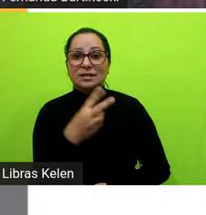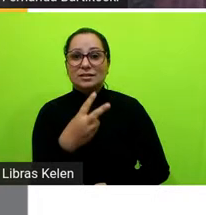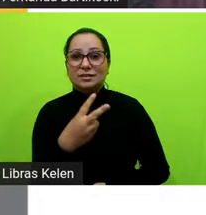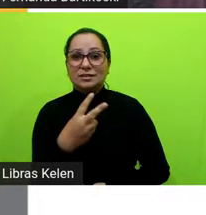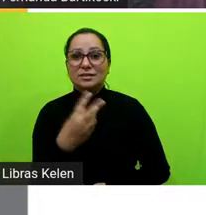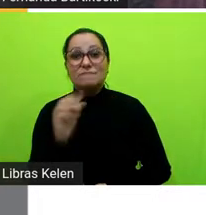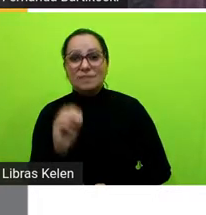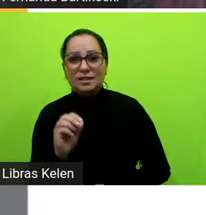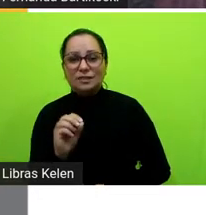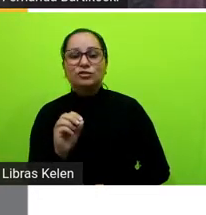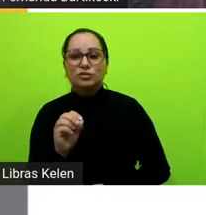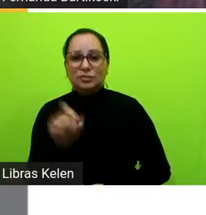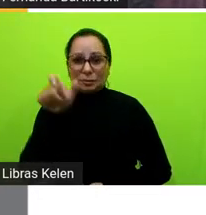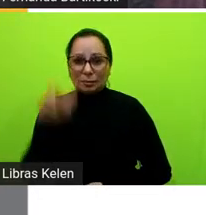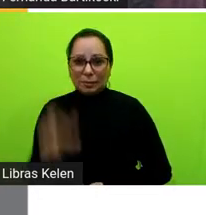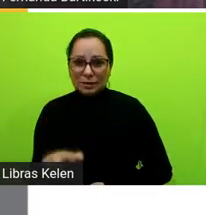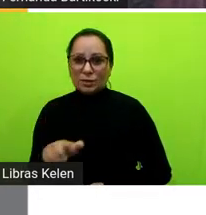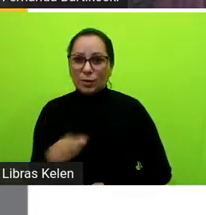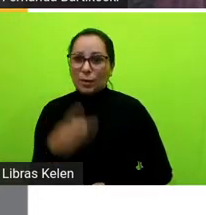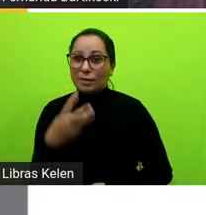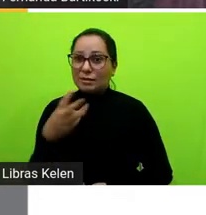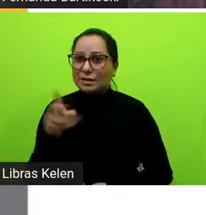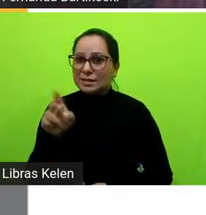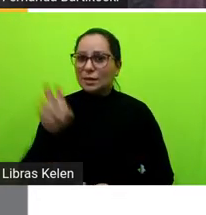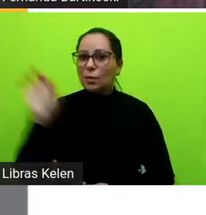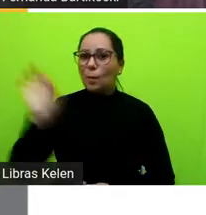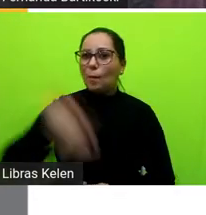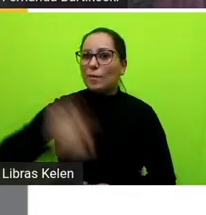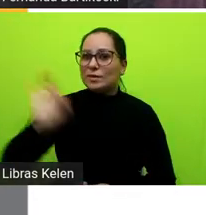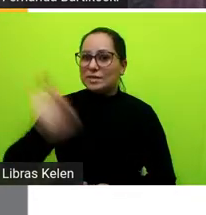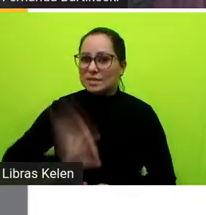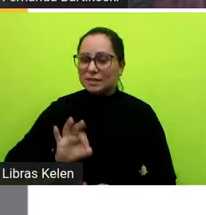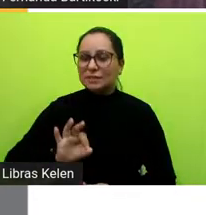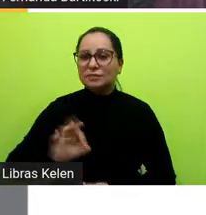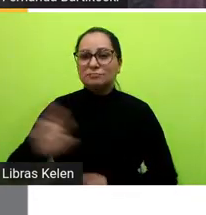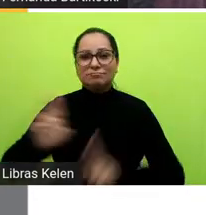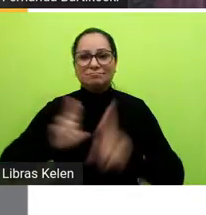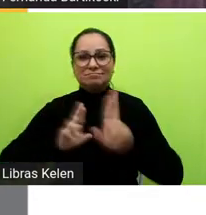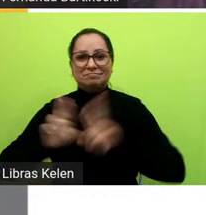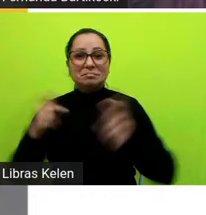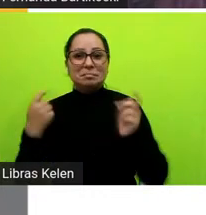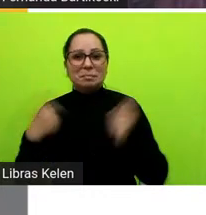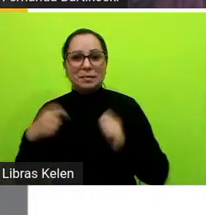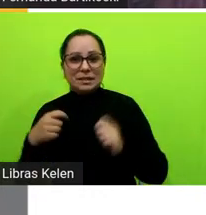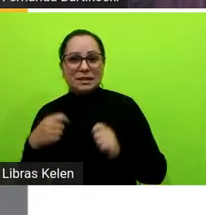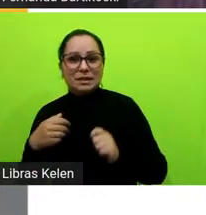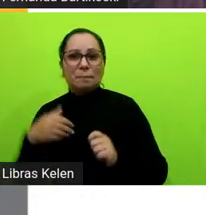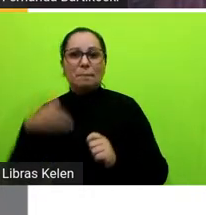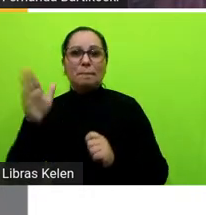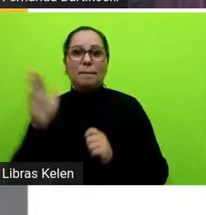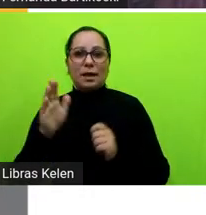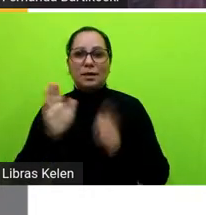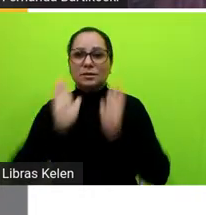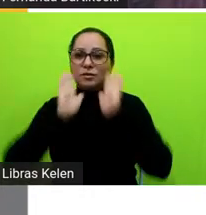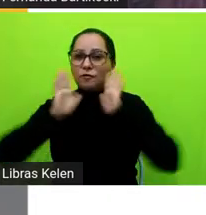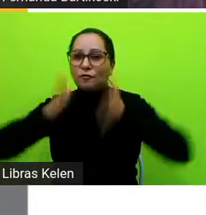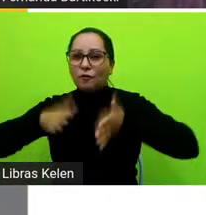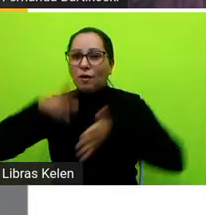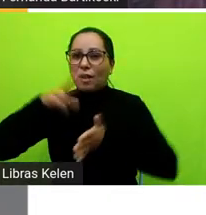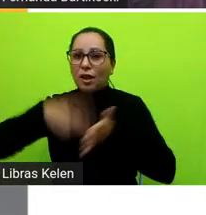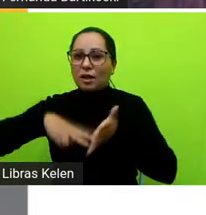correspondentes, né? 35% do público enfatizou a necessidade de seguir trabalhando com questões de leitura,